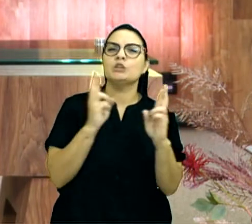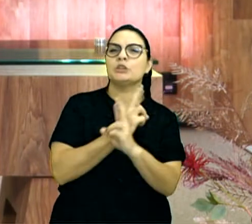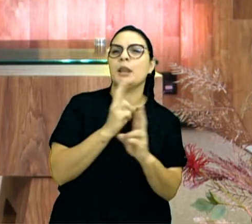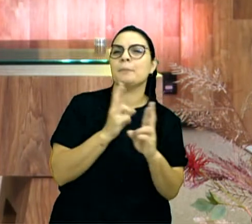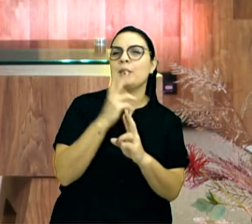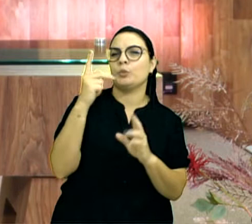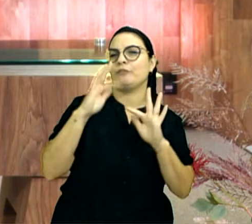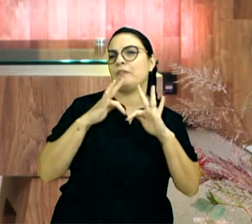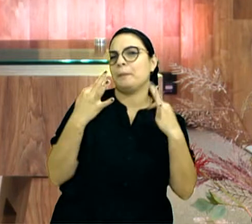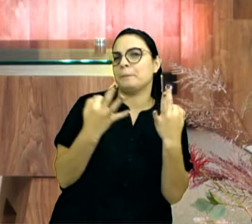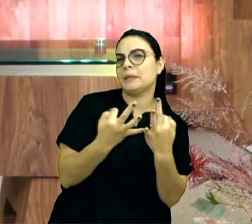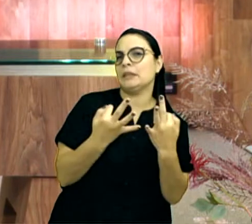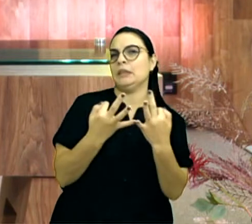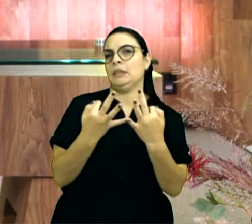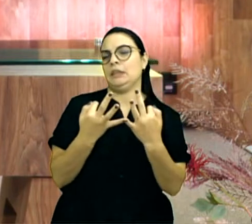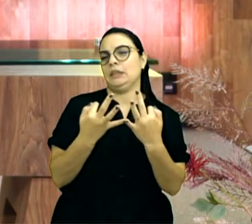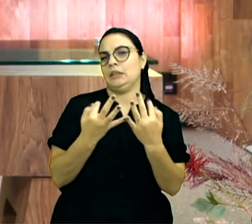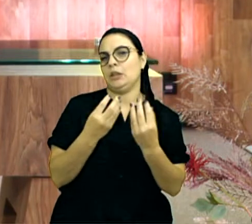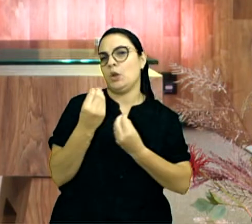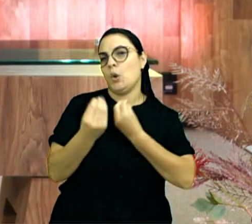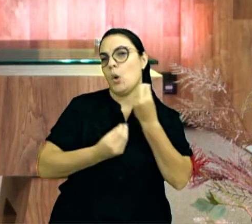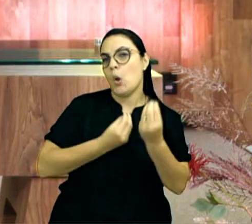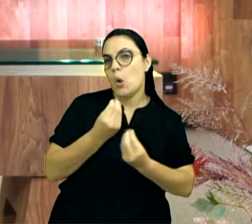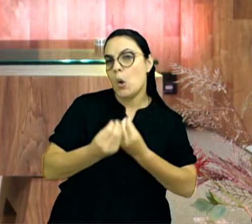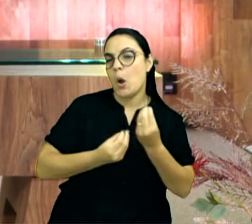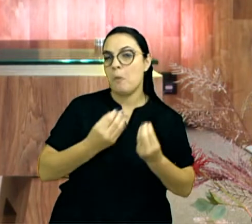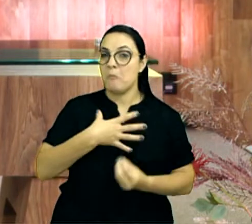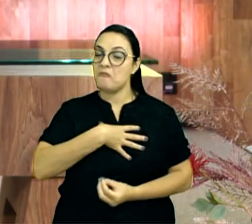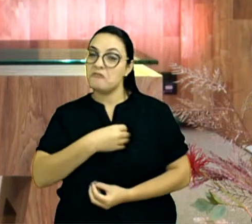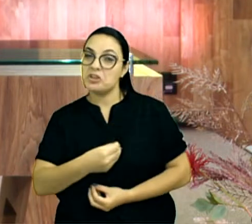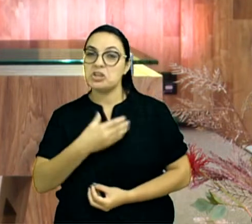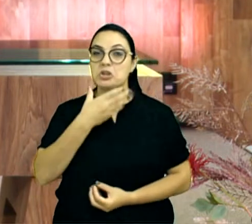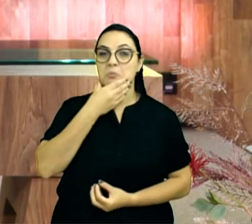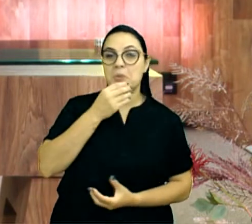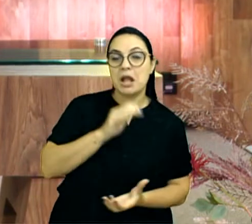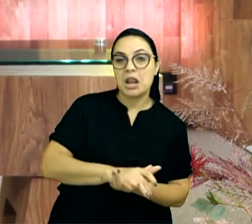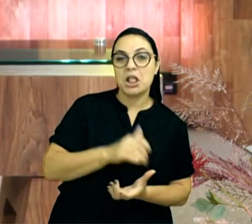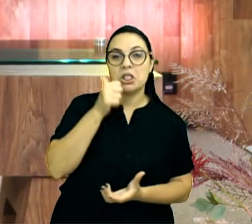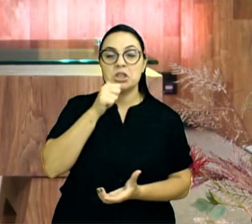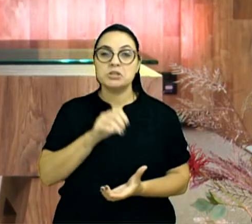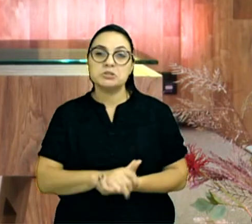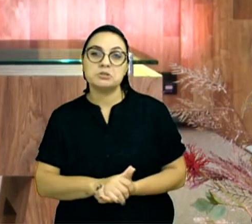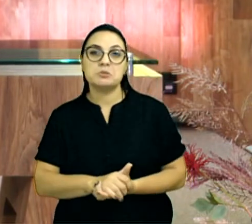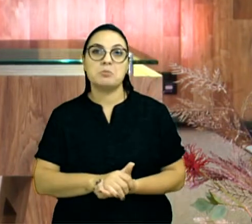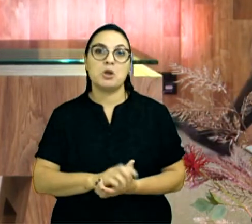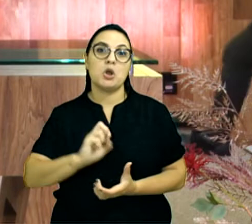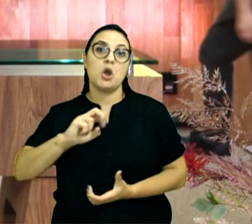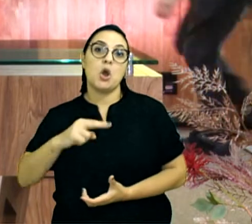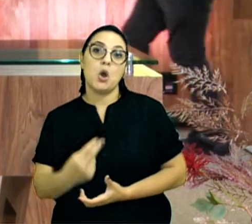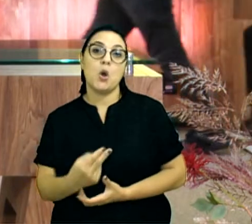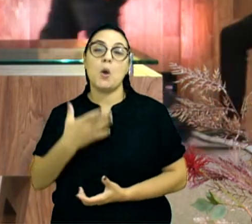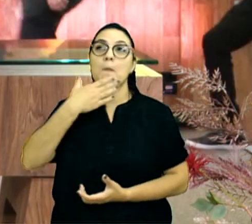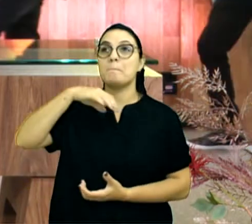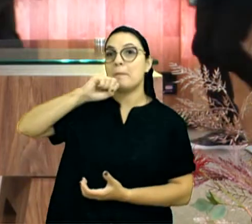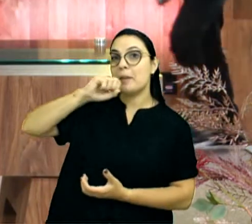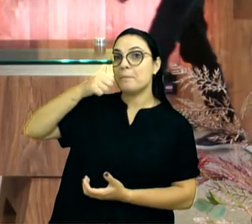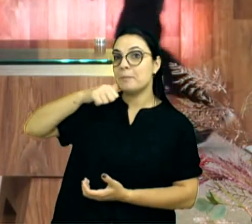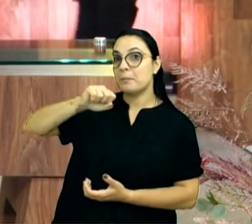com a tua família, com a tua esposa, com os teus filhos, com os teus pais, com o teu líder, com o teu pastor,